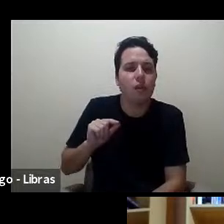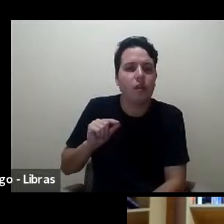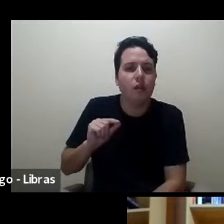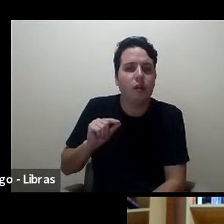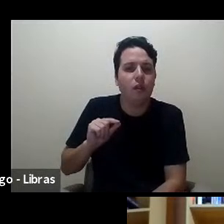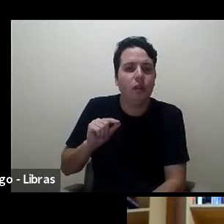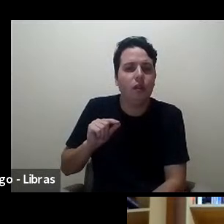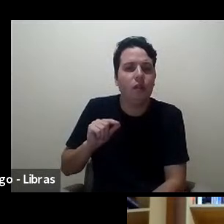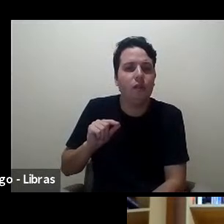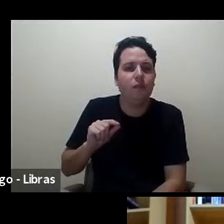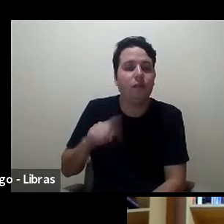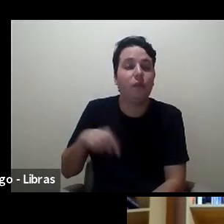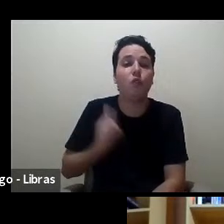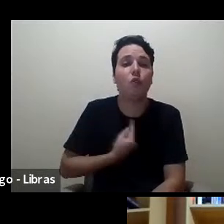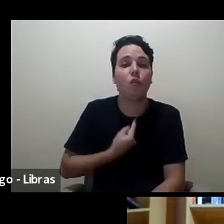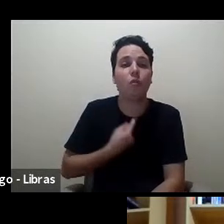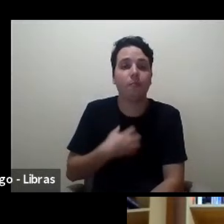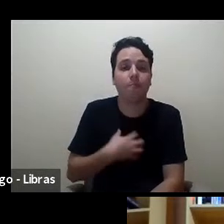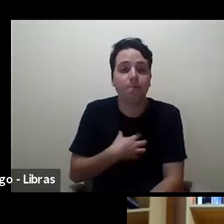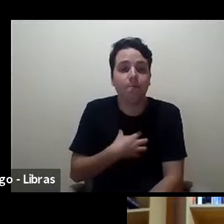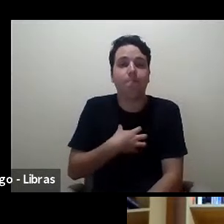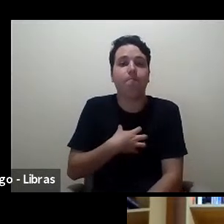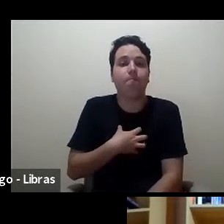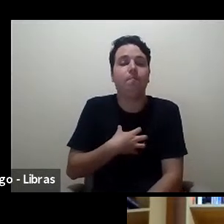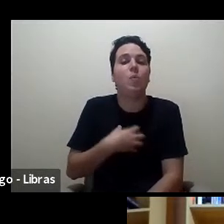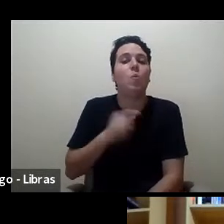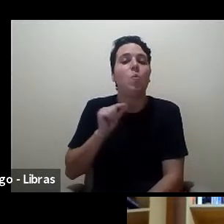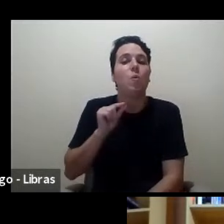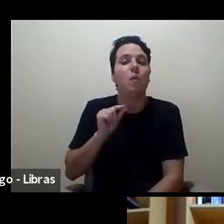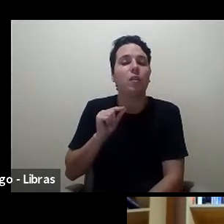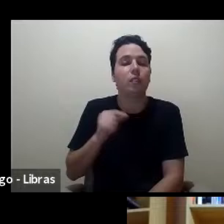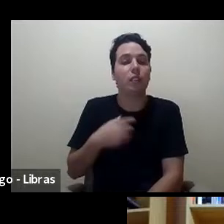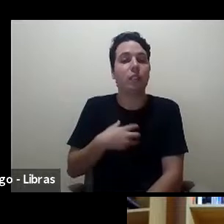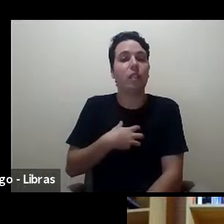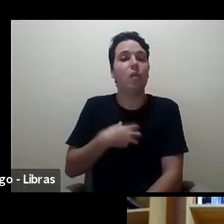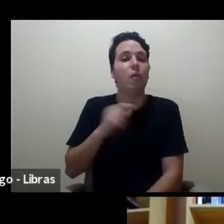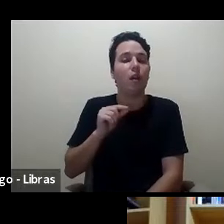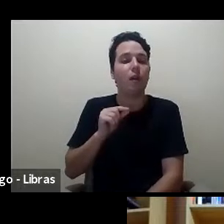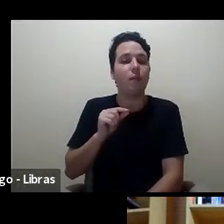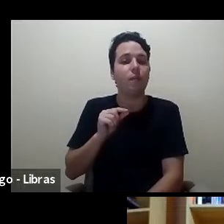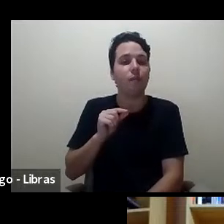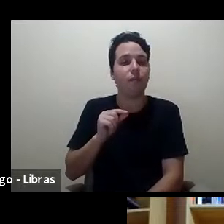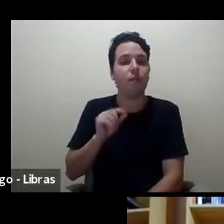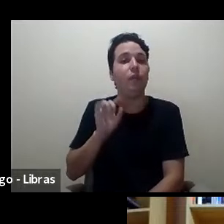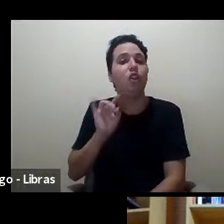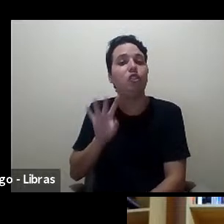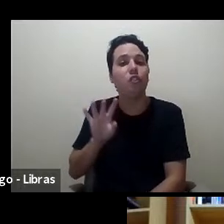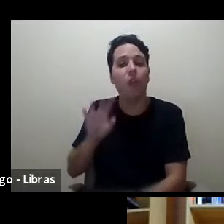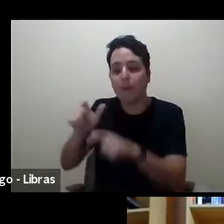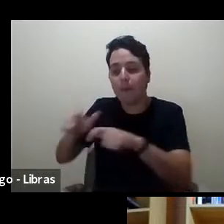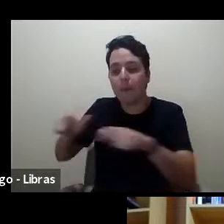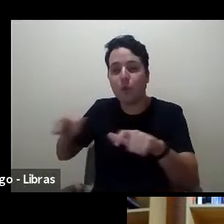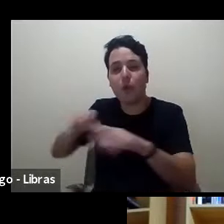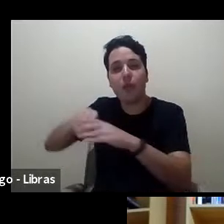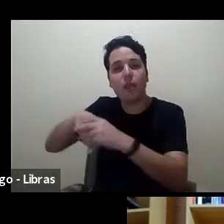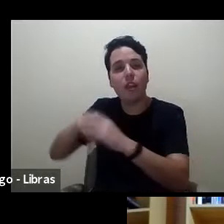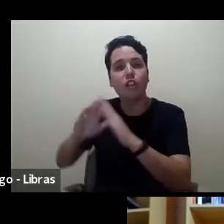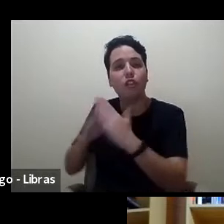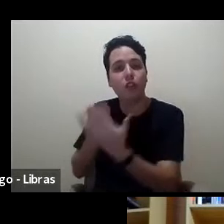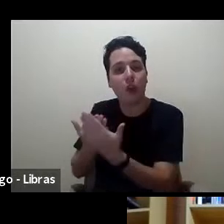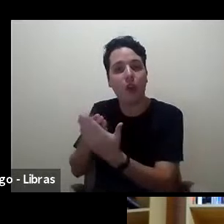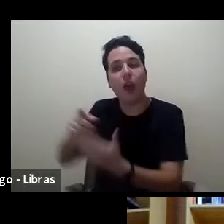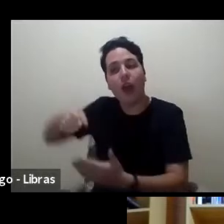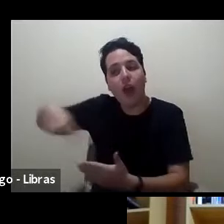a nossa intuição, neste caso, é que são nós que estão nas escolas que estão lendo essas